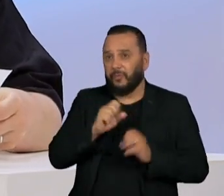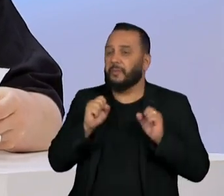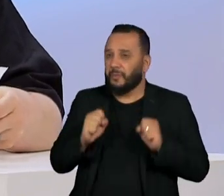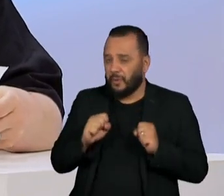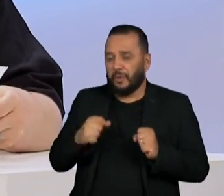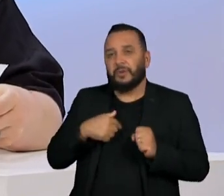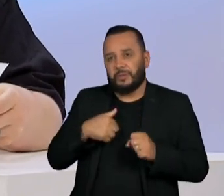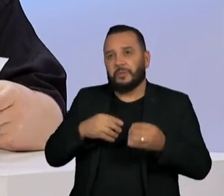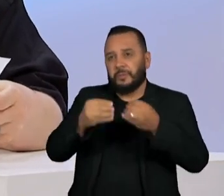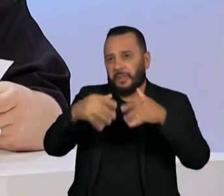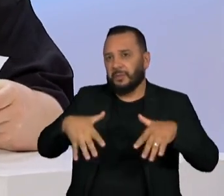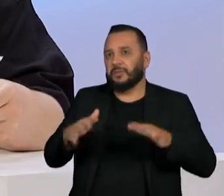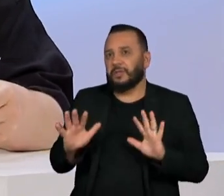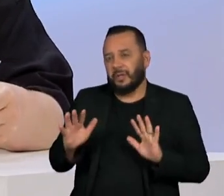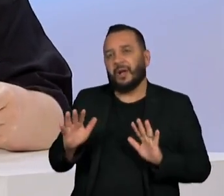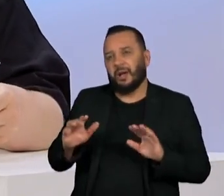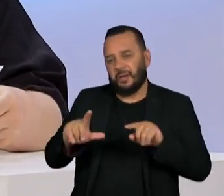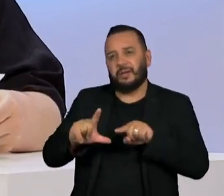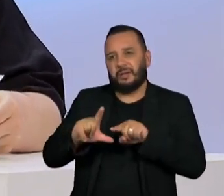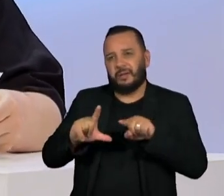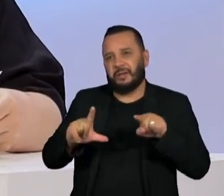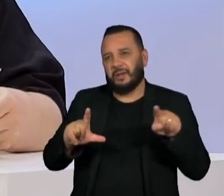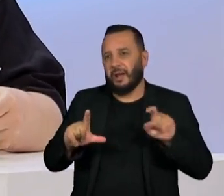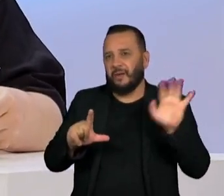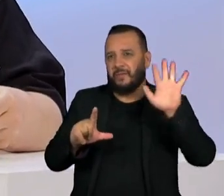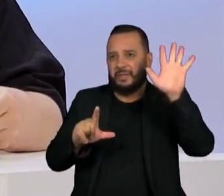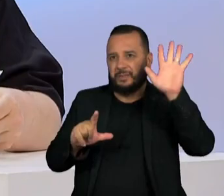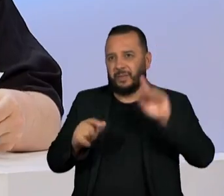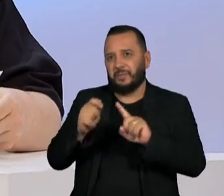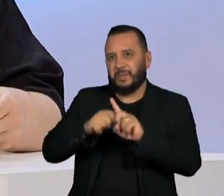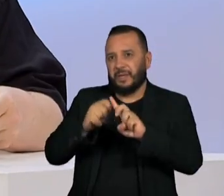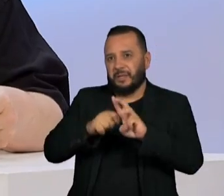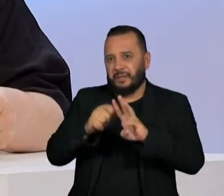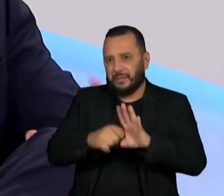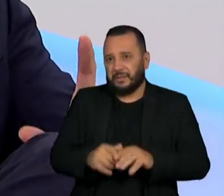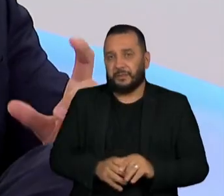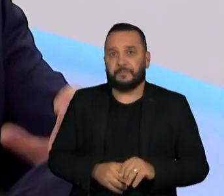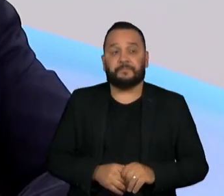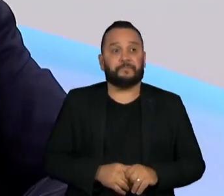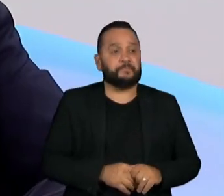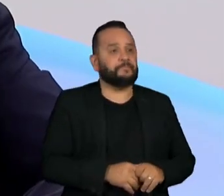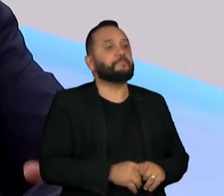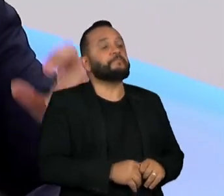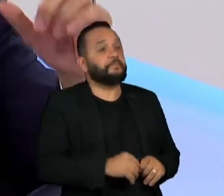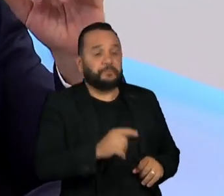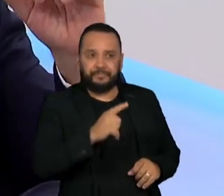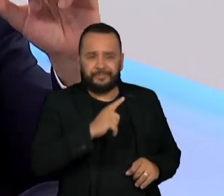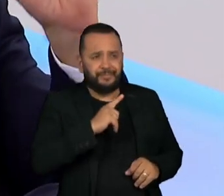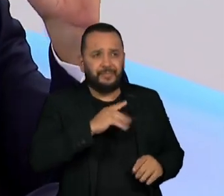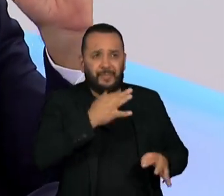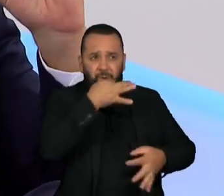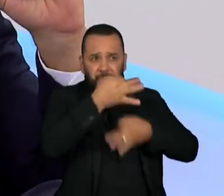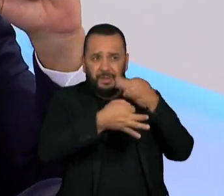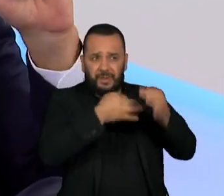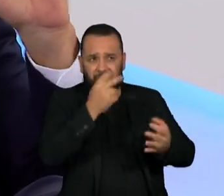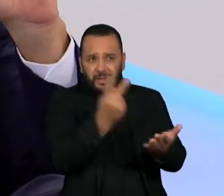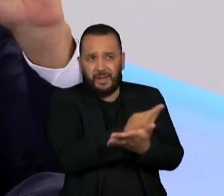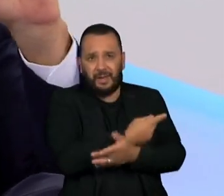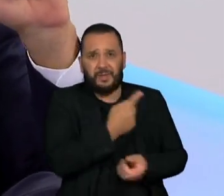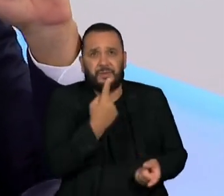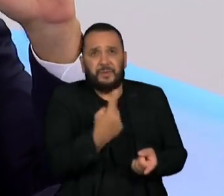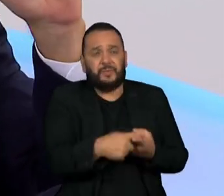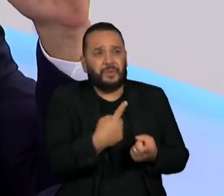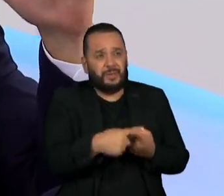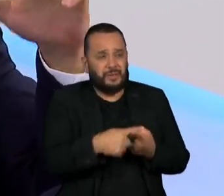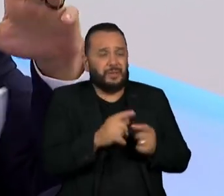impactar a própria inflação nos próximos meses. Aqui eu acho que tem um argumento equivocado, porque o governo não se financia